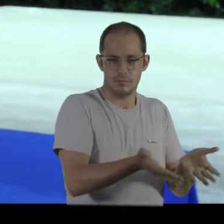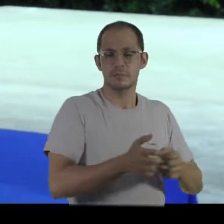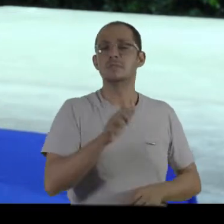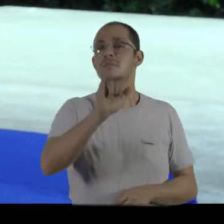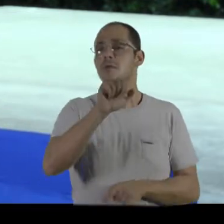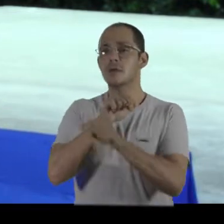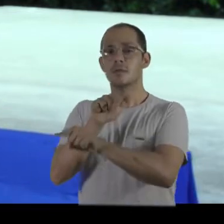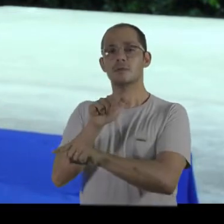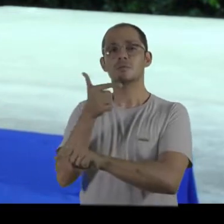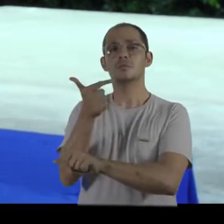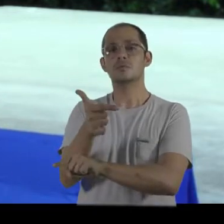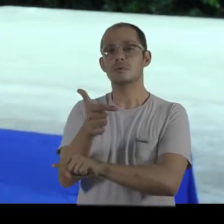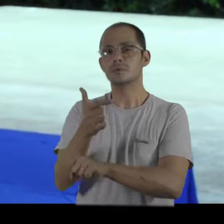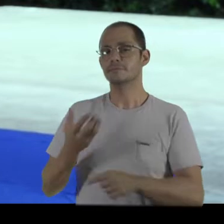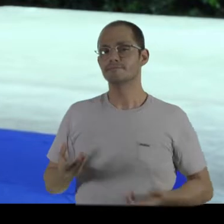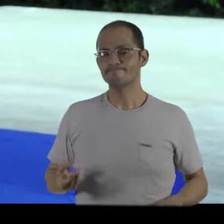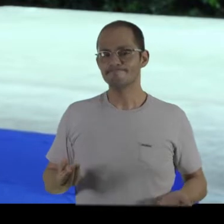Sem a universidade pública,